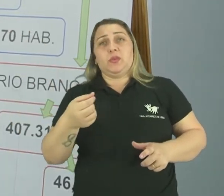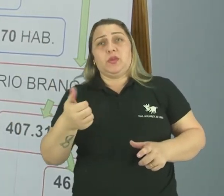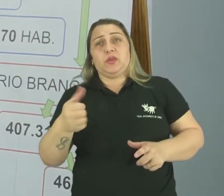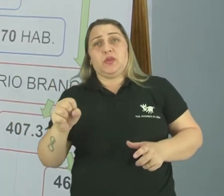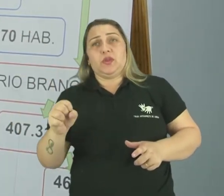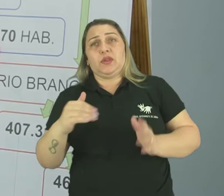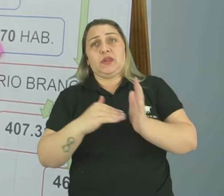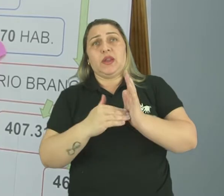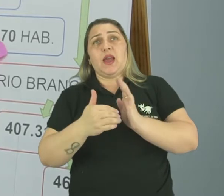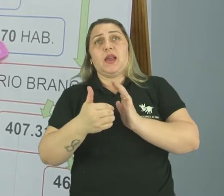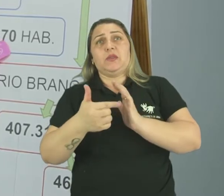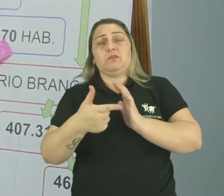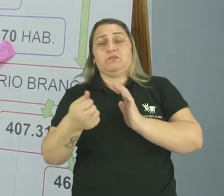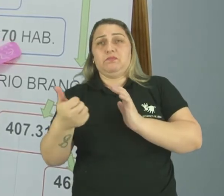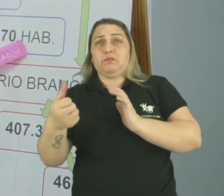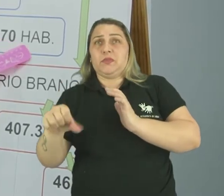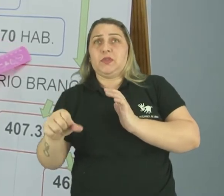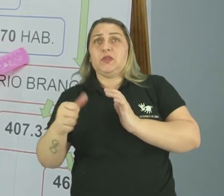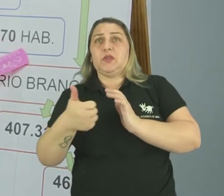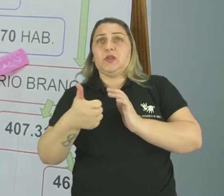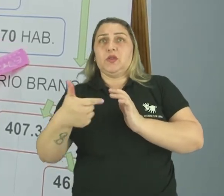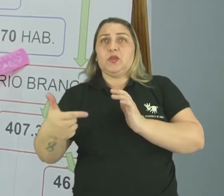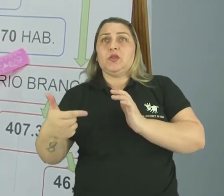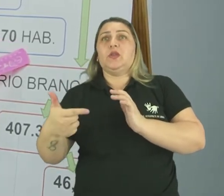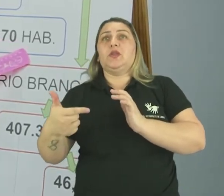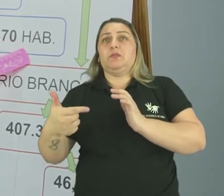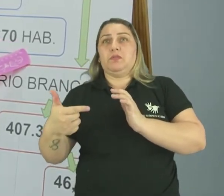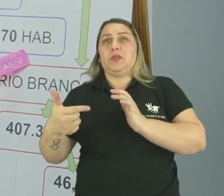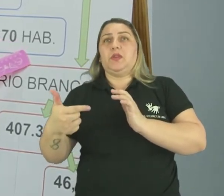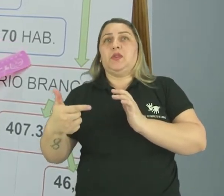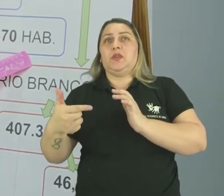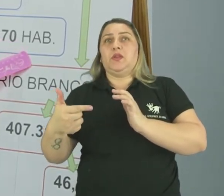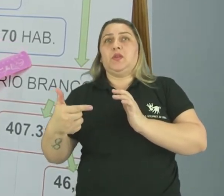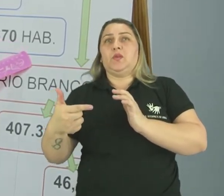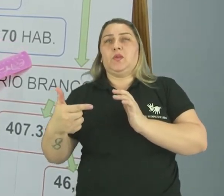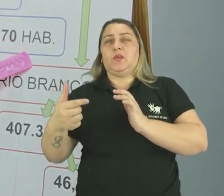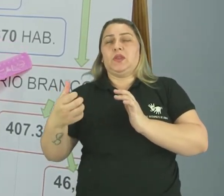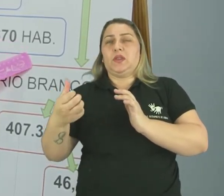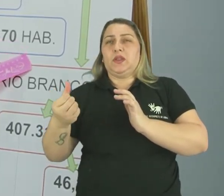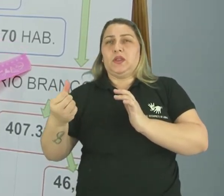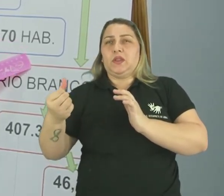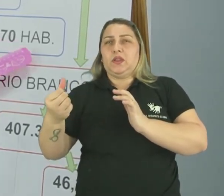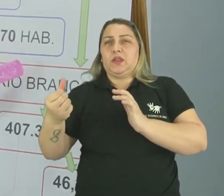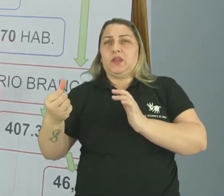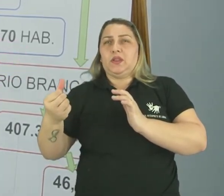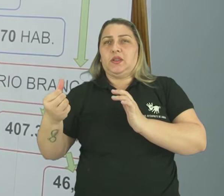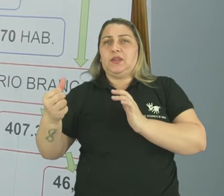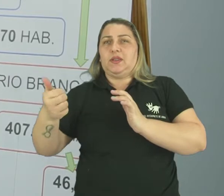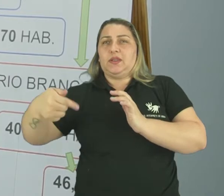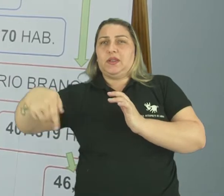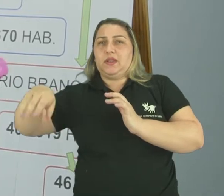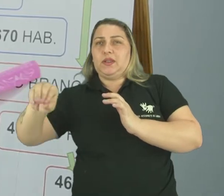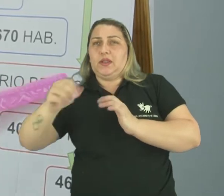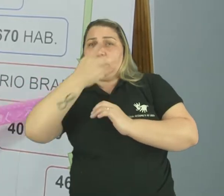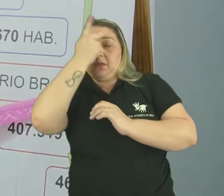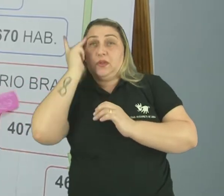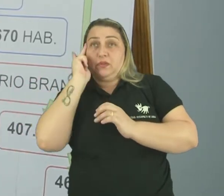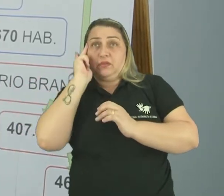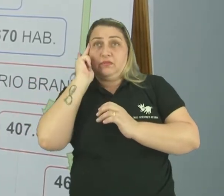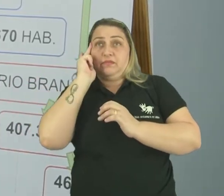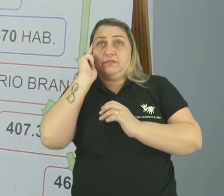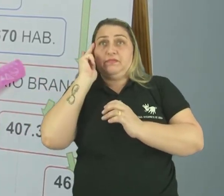12.670 habitantes. É muita coisa, muita coisa. E